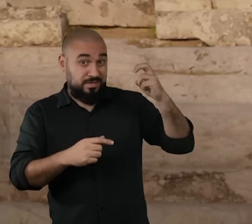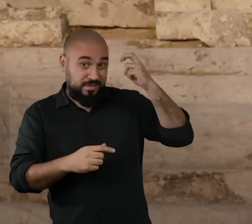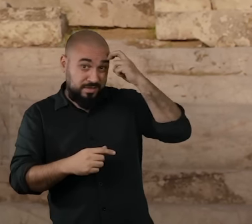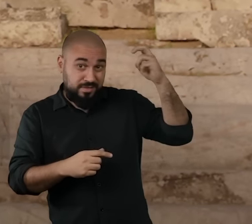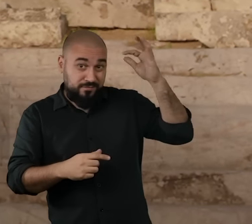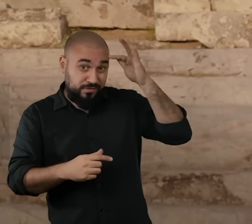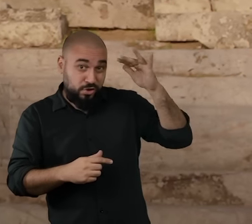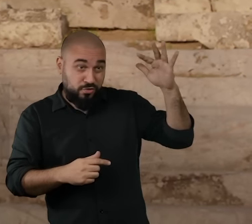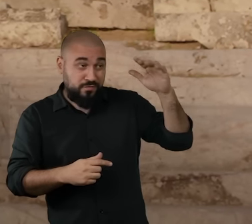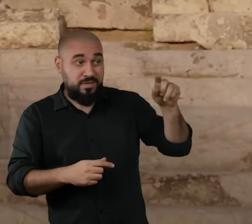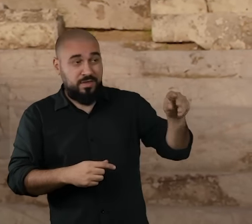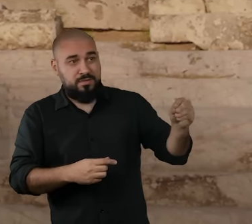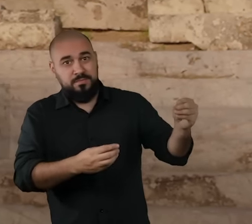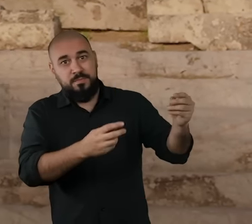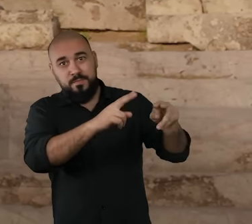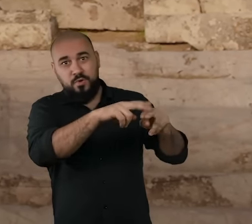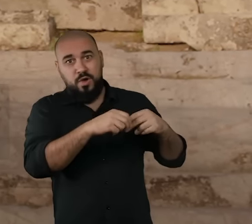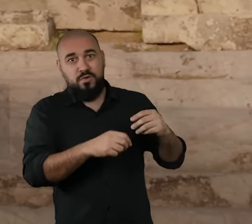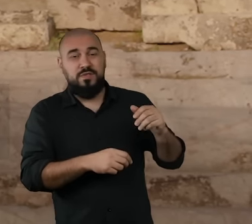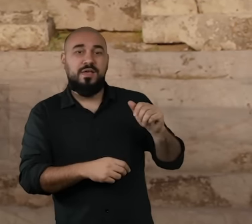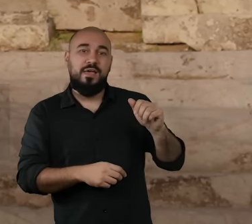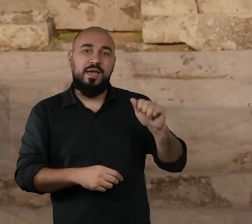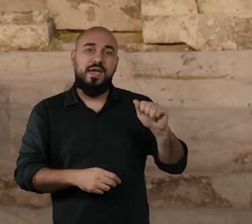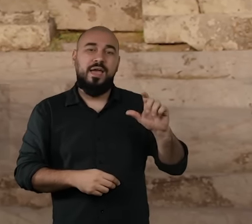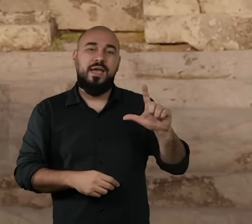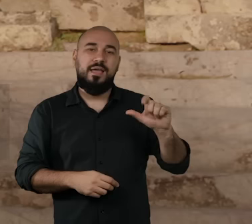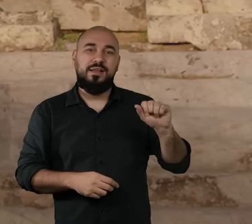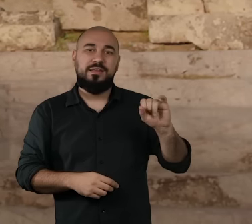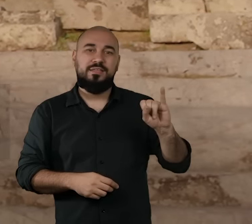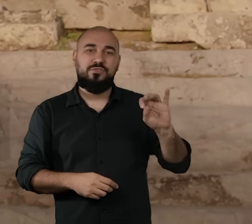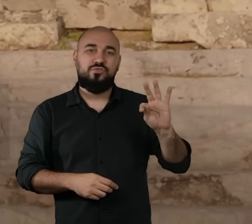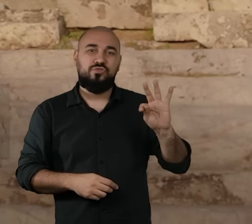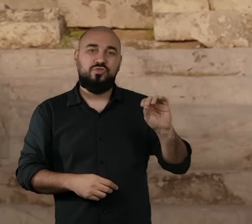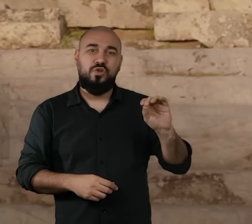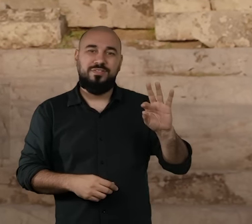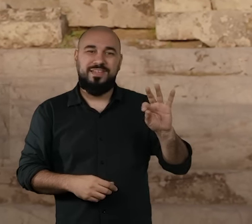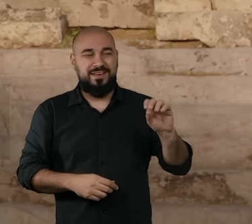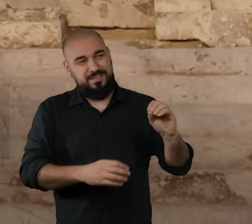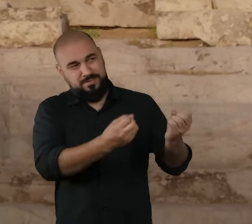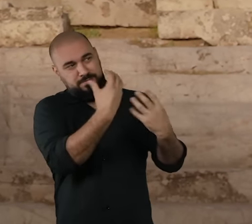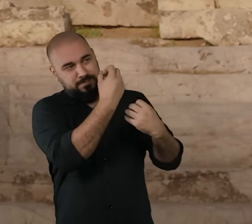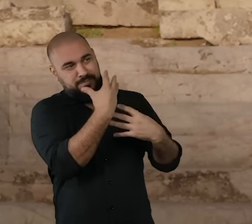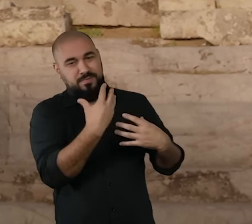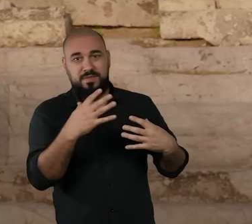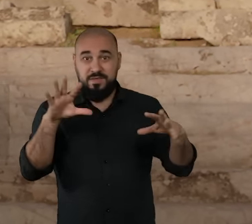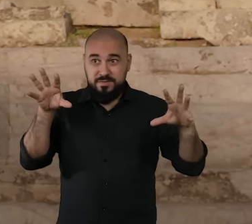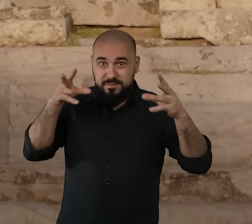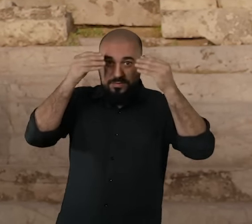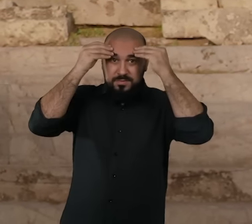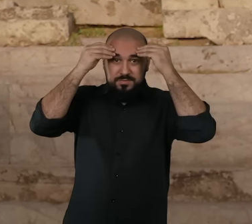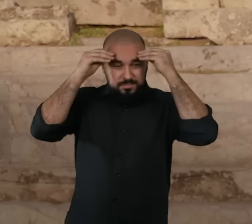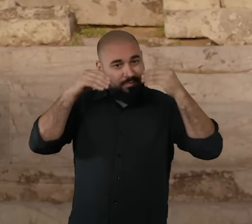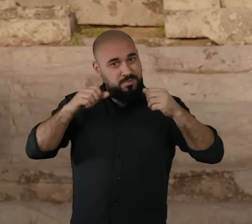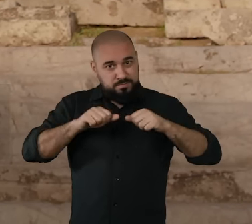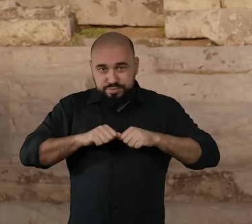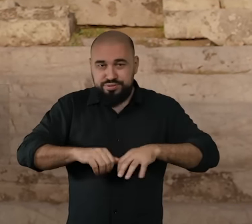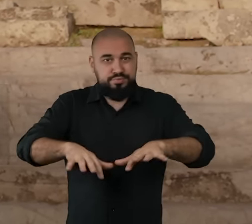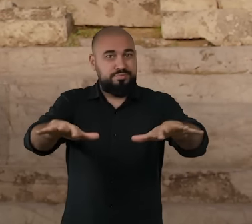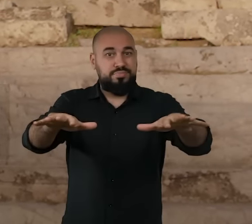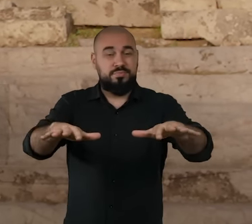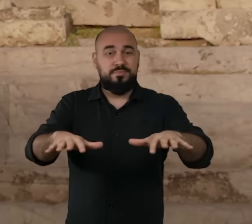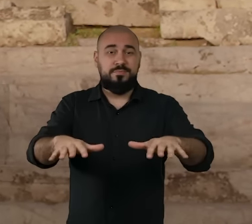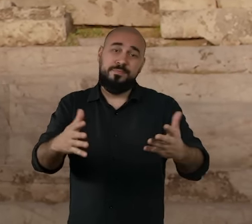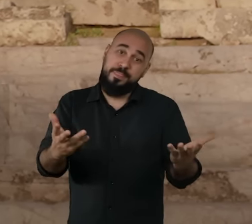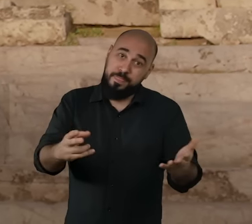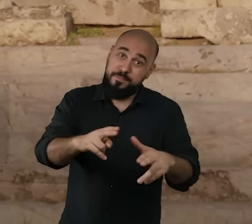o grego se tornou a língua universal. Agora você entende por que o Novo Testamento foi escrito em grego, mesmo que